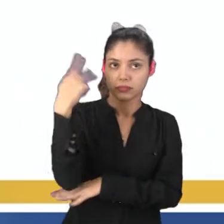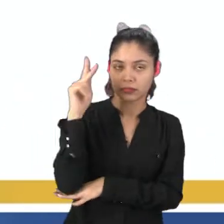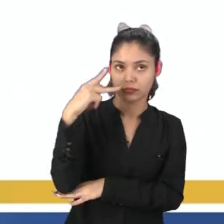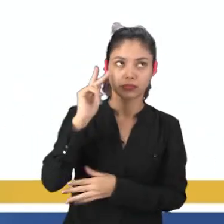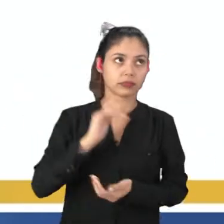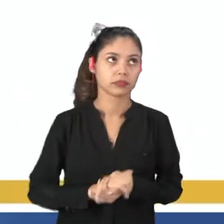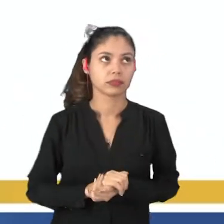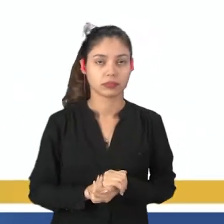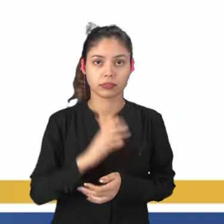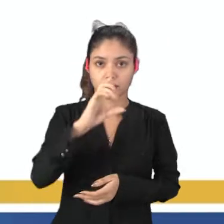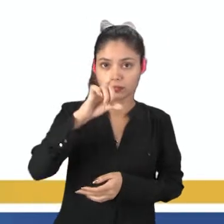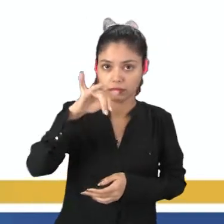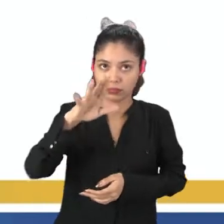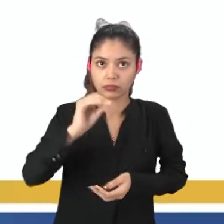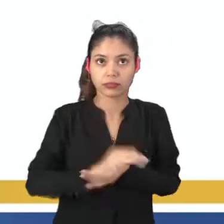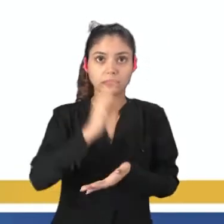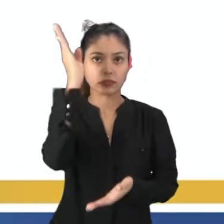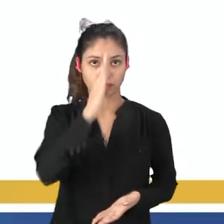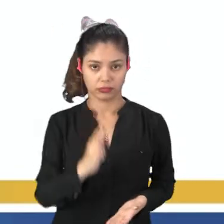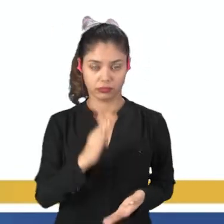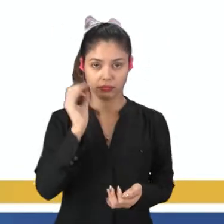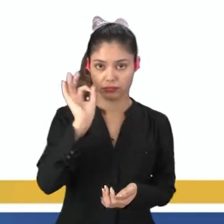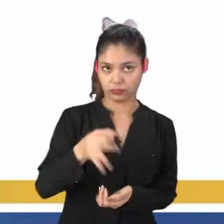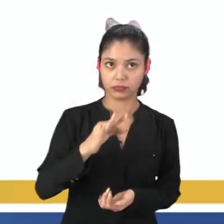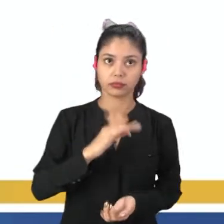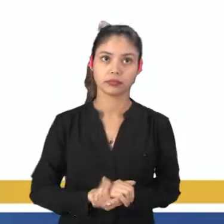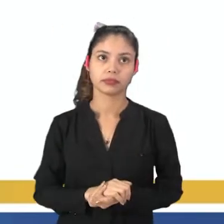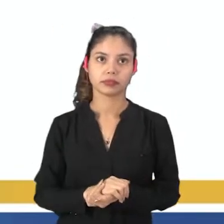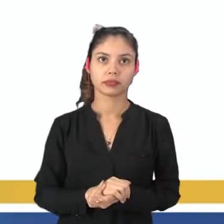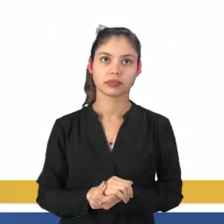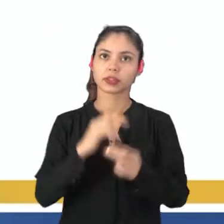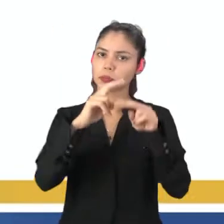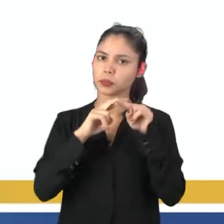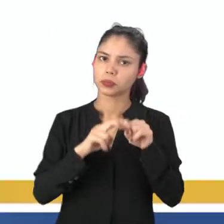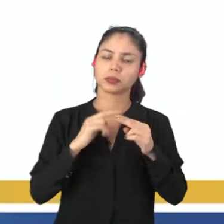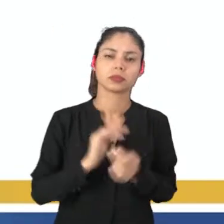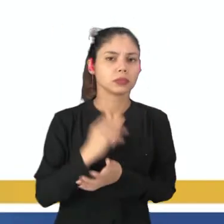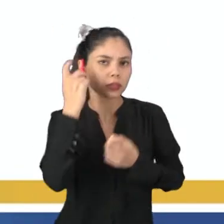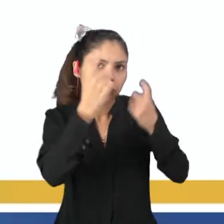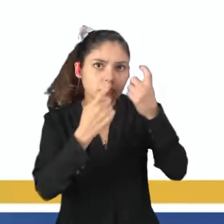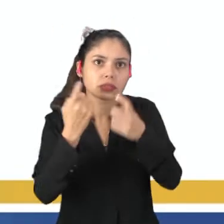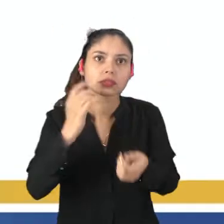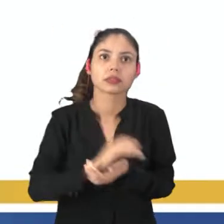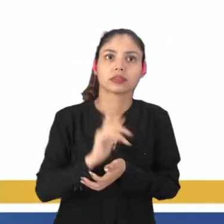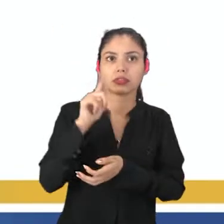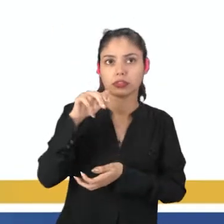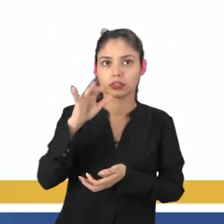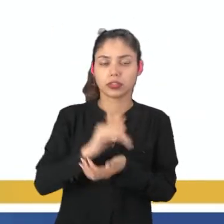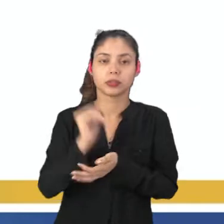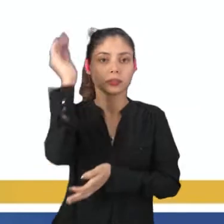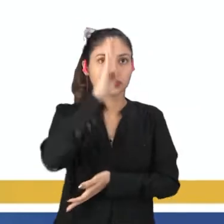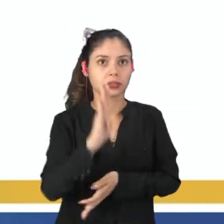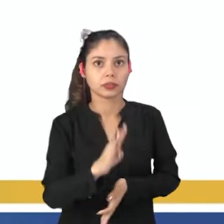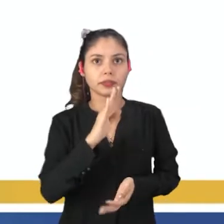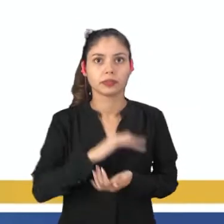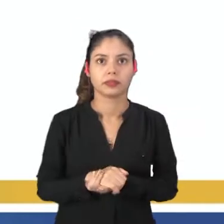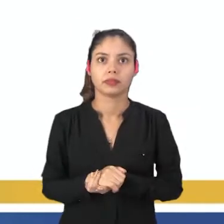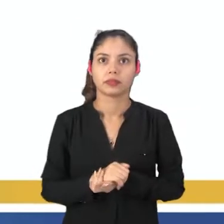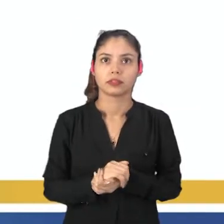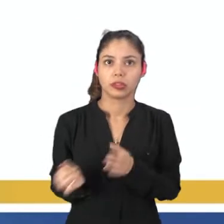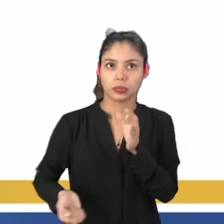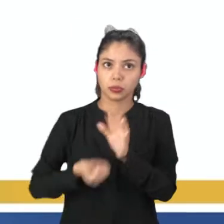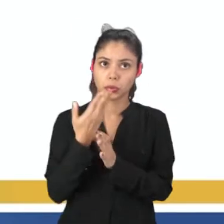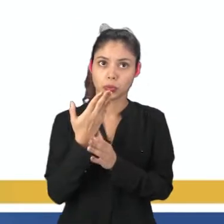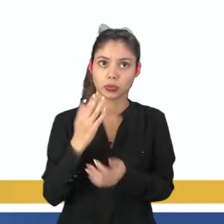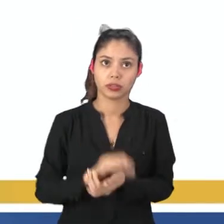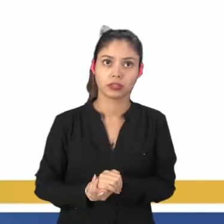colonial do Brasil colonial, certo? É, portanto, uma expressão genuinamente brasileira e foi criada